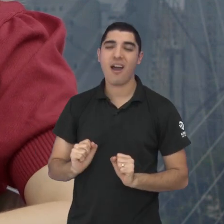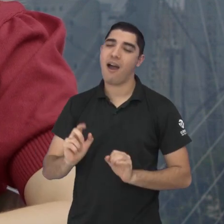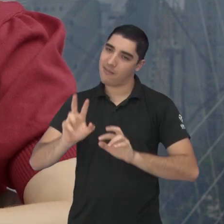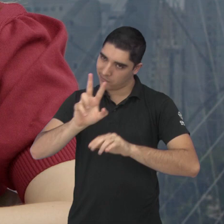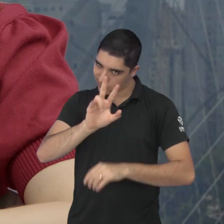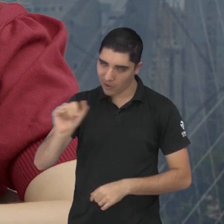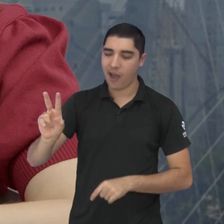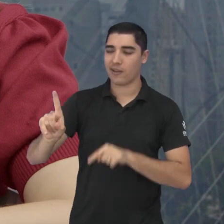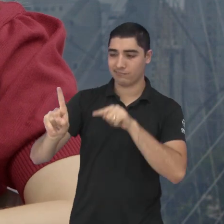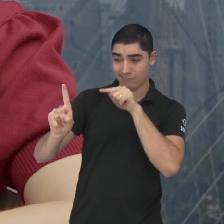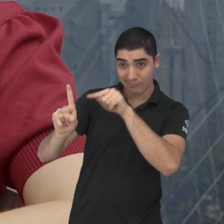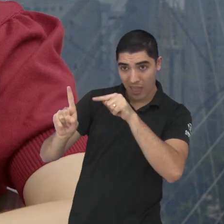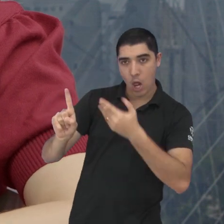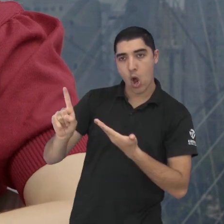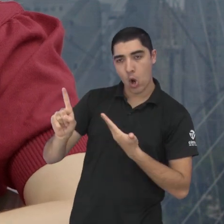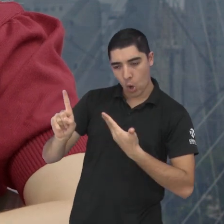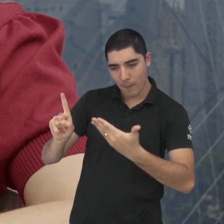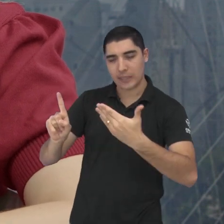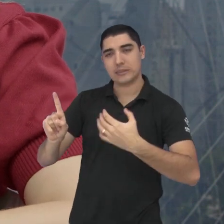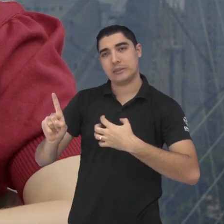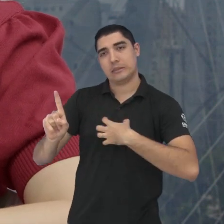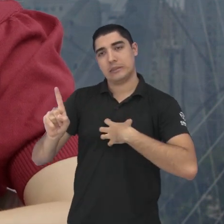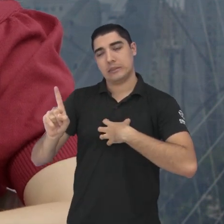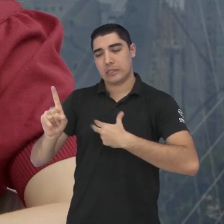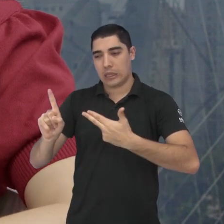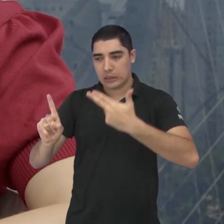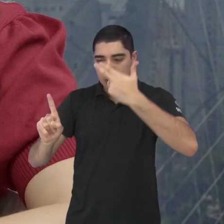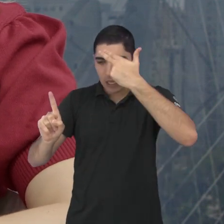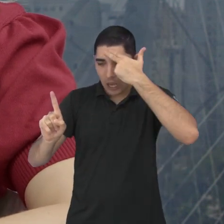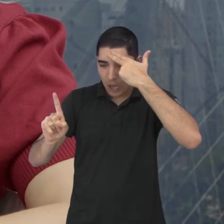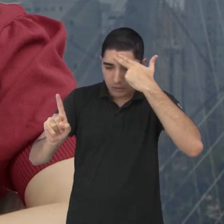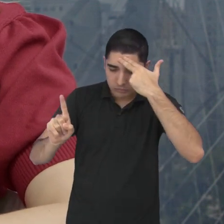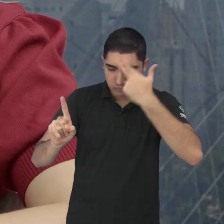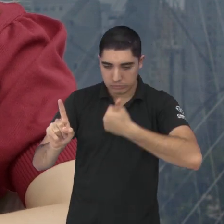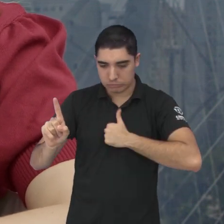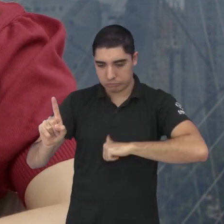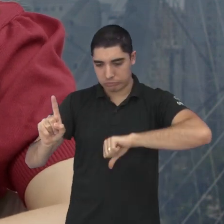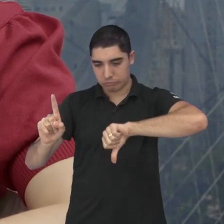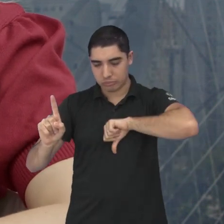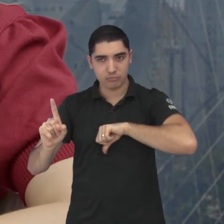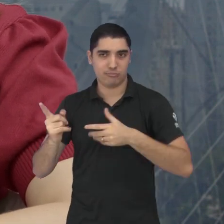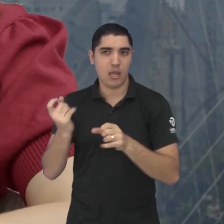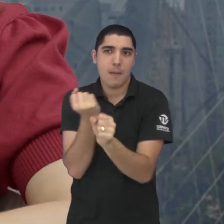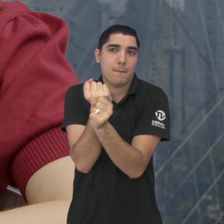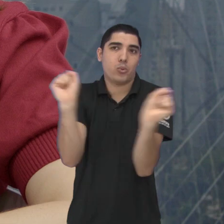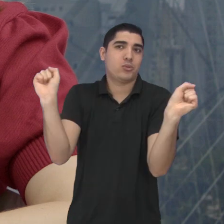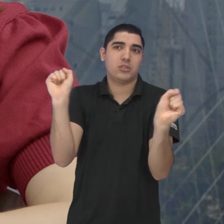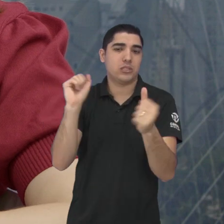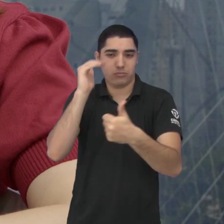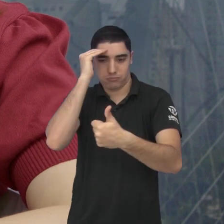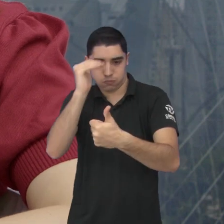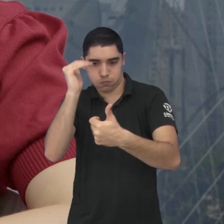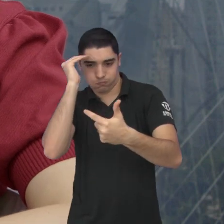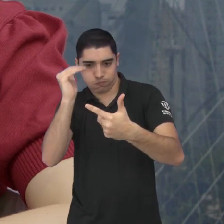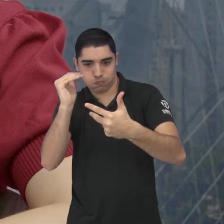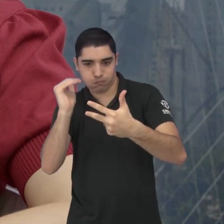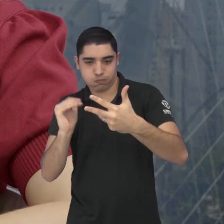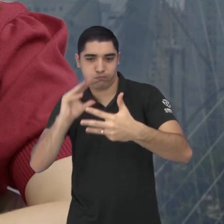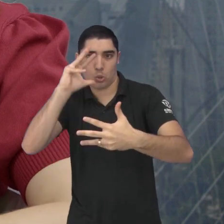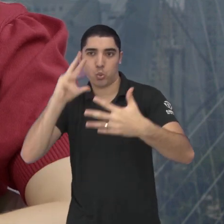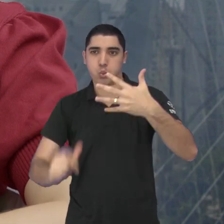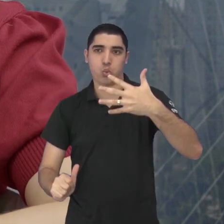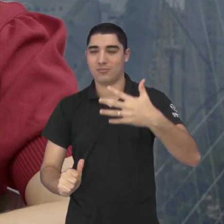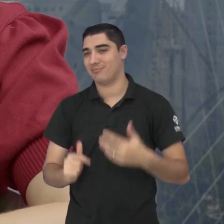e vai fazer com que eu me frustre, né? Porque é humanamente impossível a gente dar conta de tudo. E aí, com a frustração,